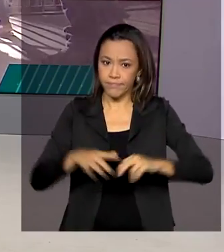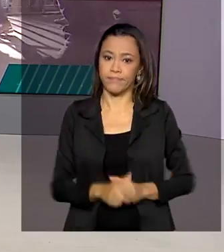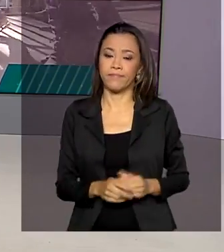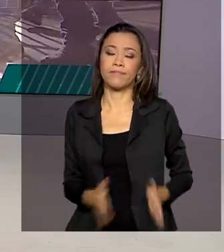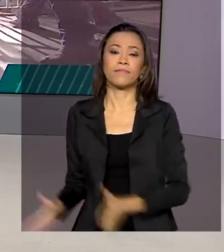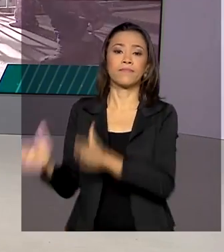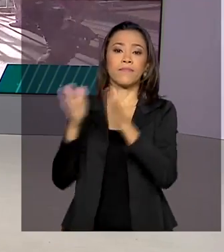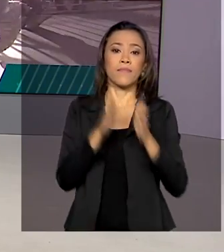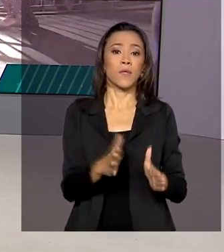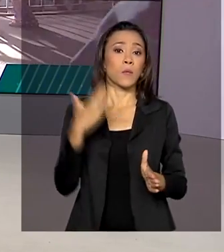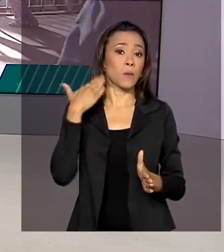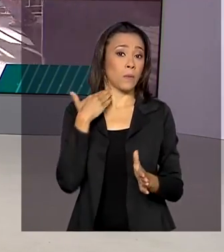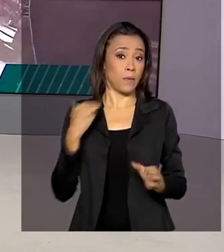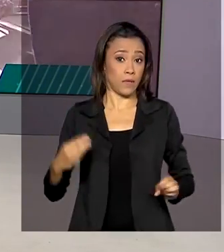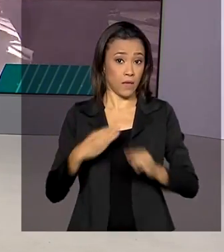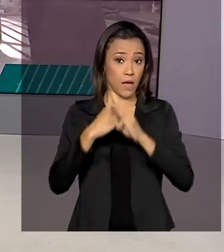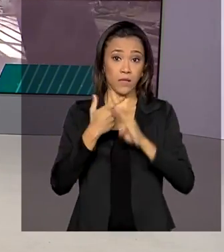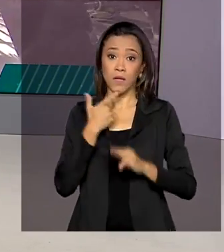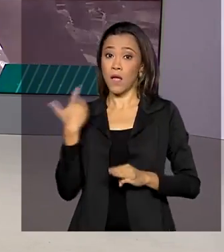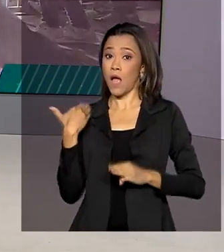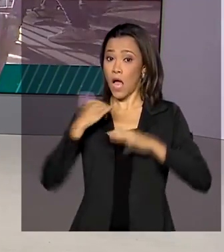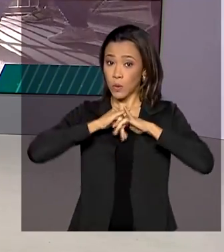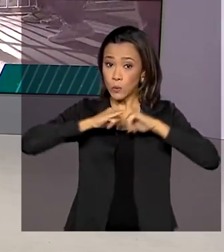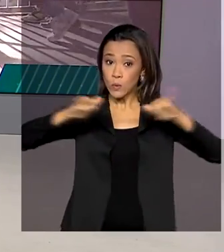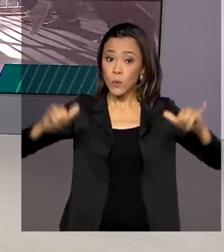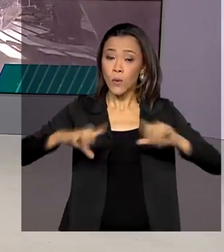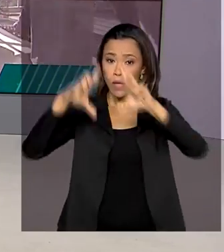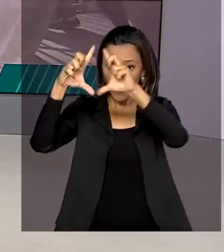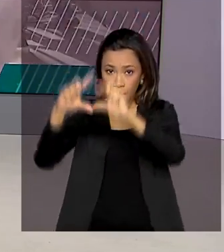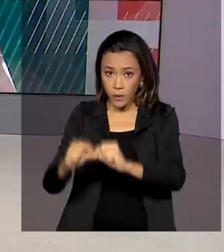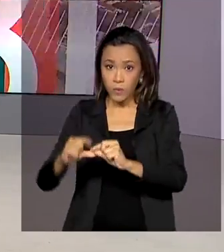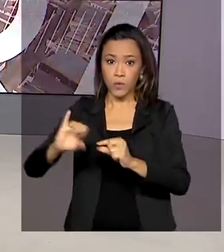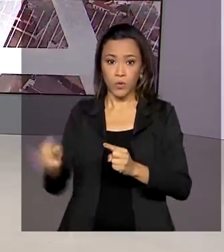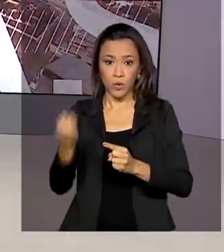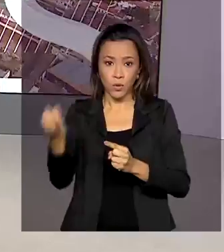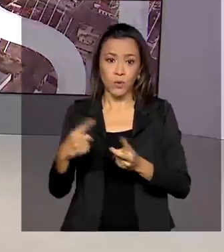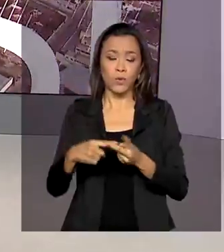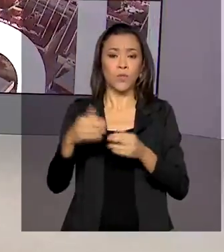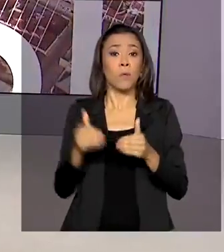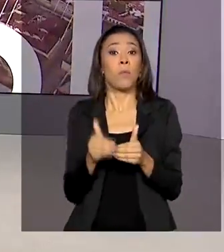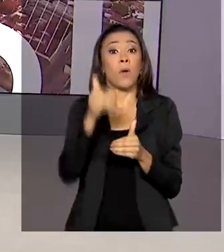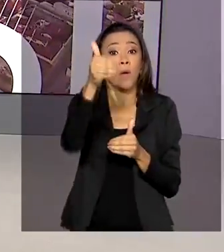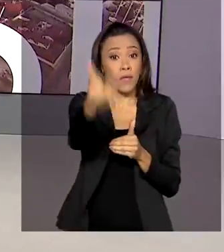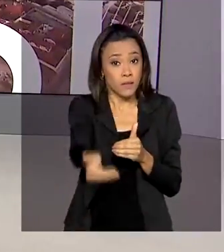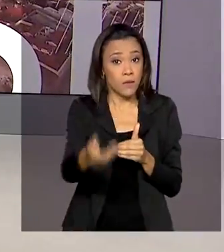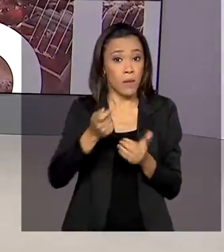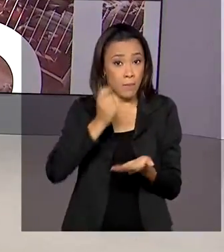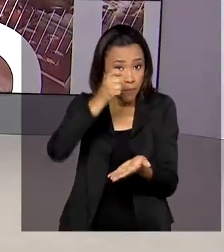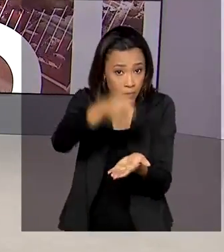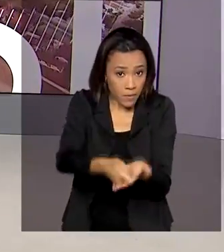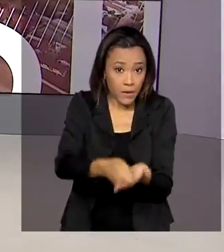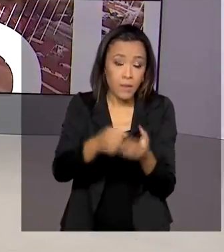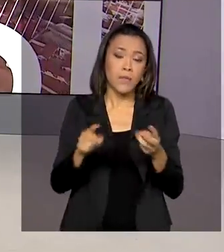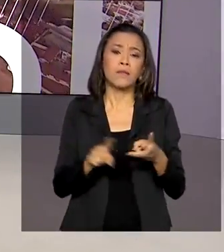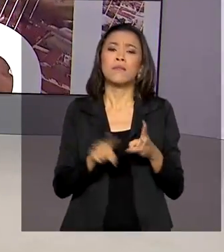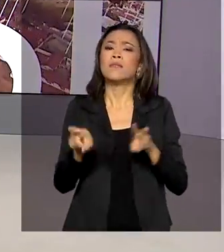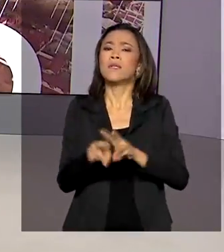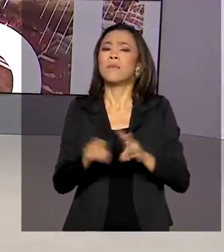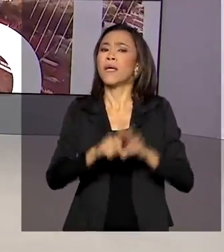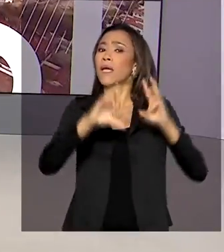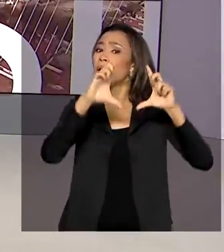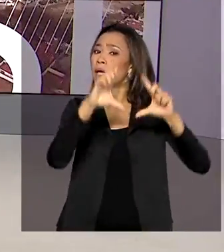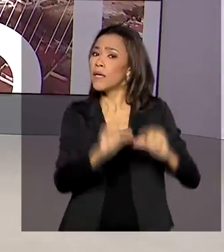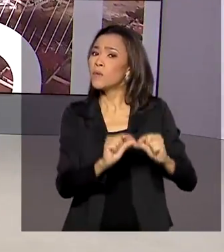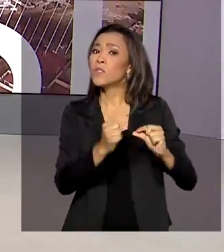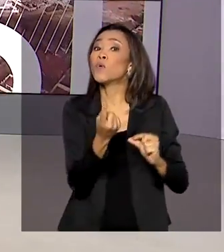A Caixa Econômica anunciou a redução nas taxas de juros, prorrogação da carência para pagamento e a possibilidade de reduzir o